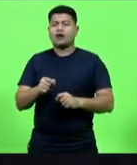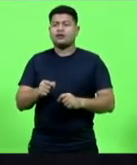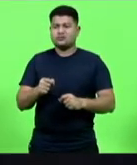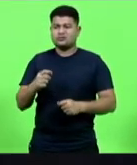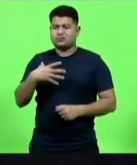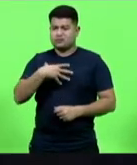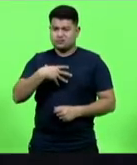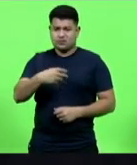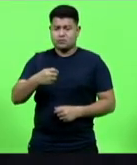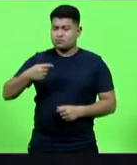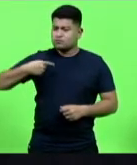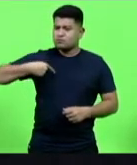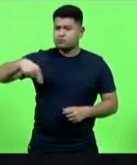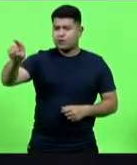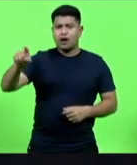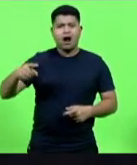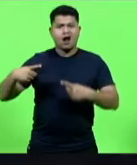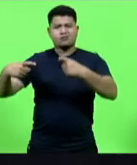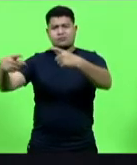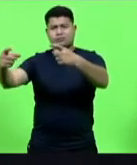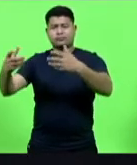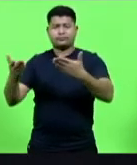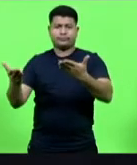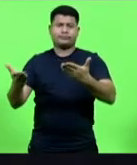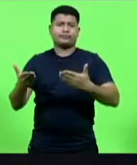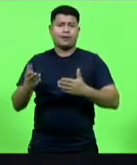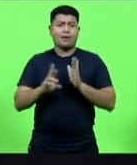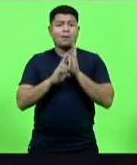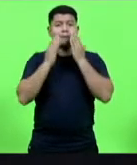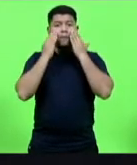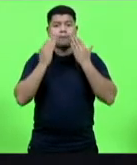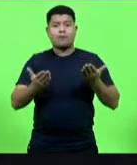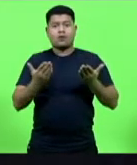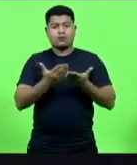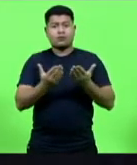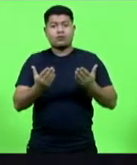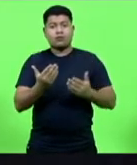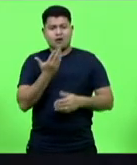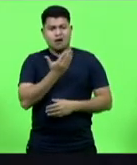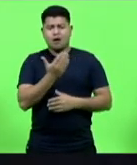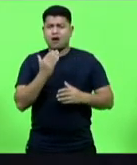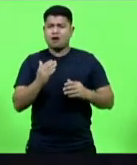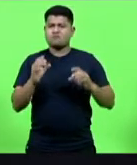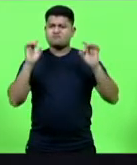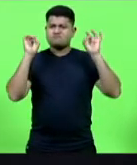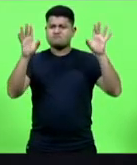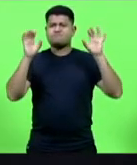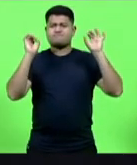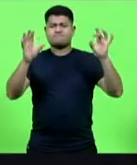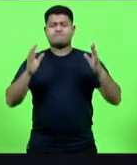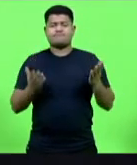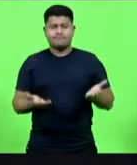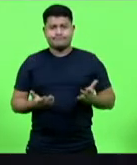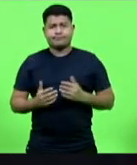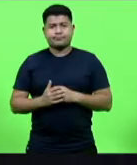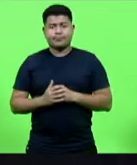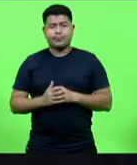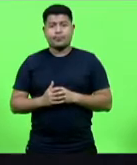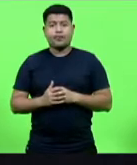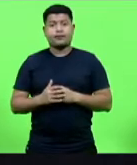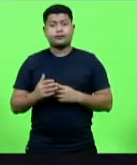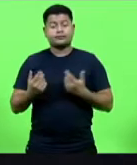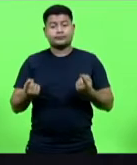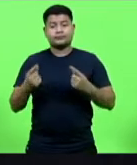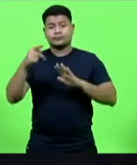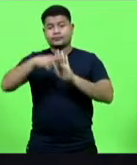batalha. Isso representa a grandeza da mulher, o amor incondicional. Então, um projeto muito